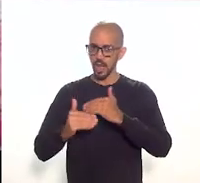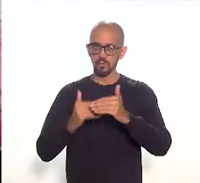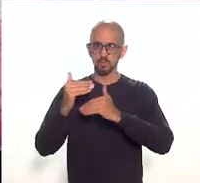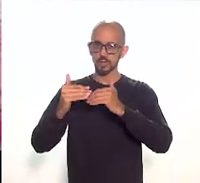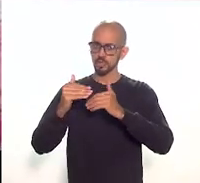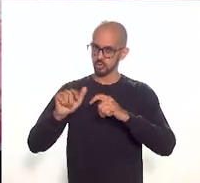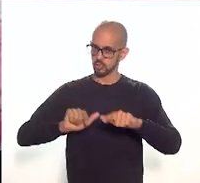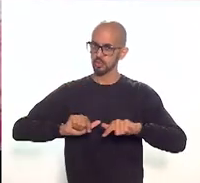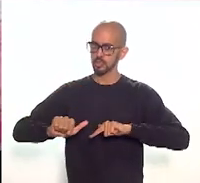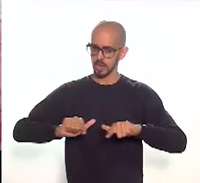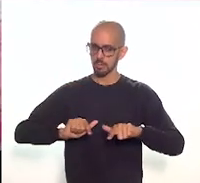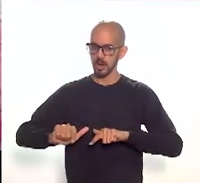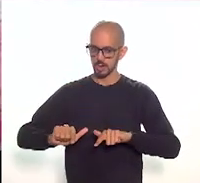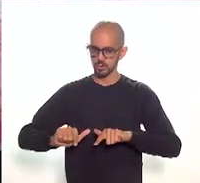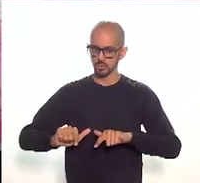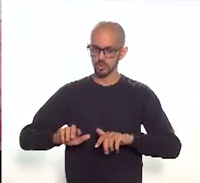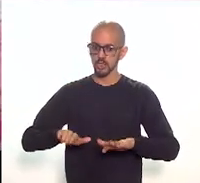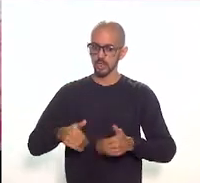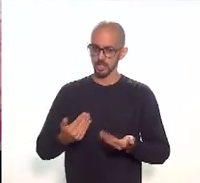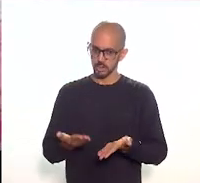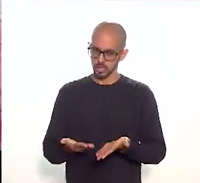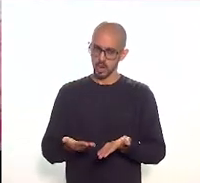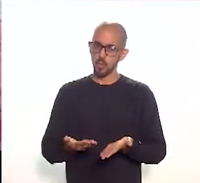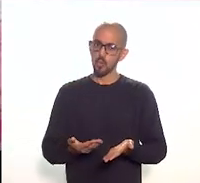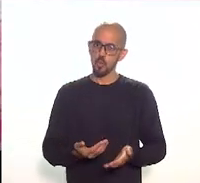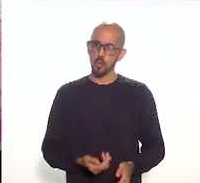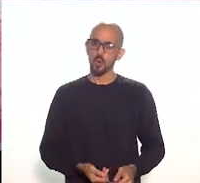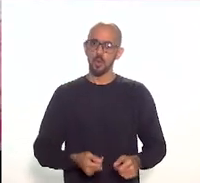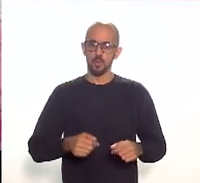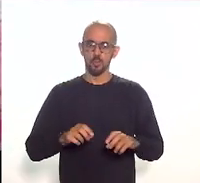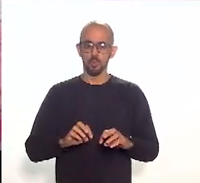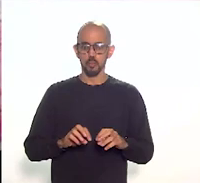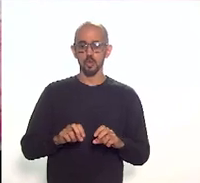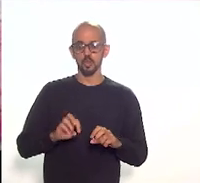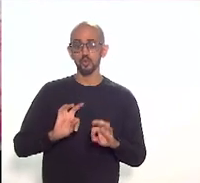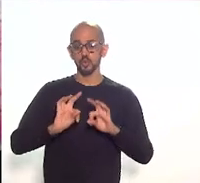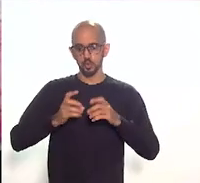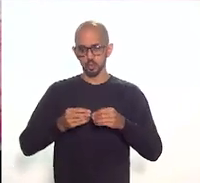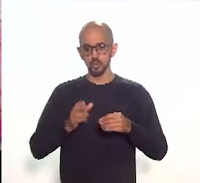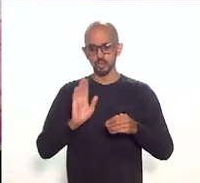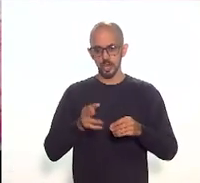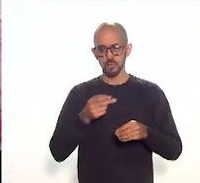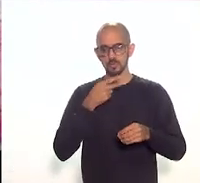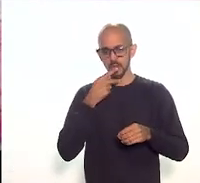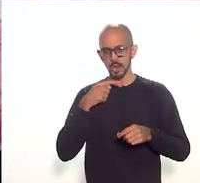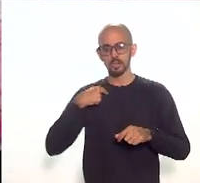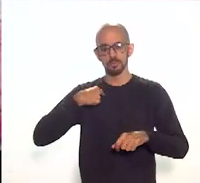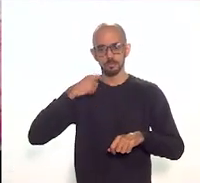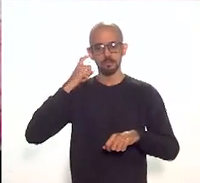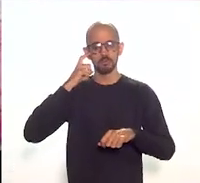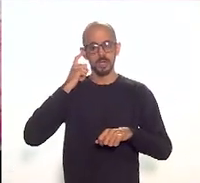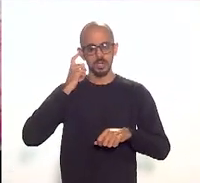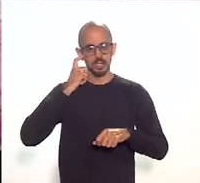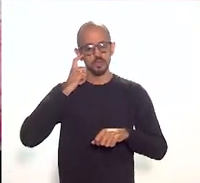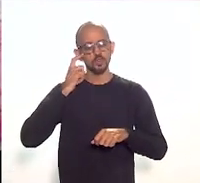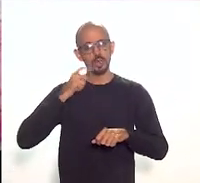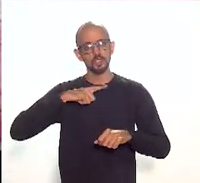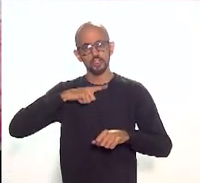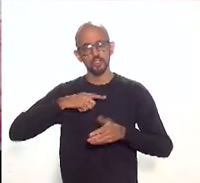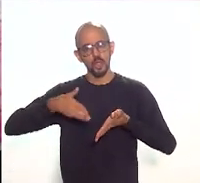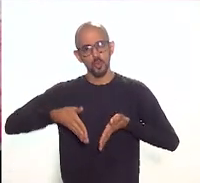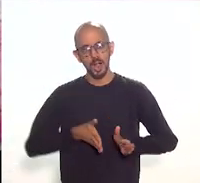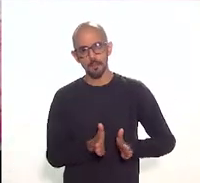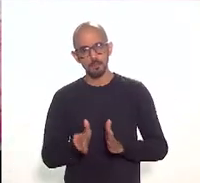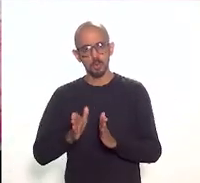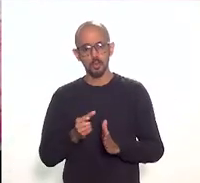trabalho. Assim, nesses termos, penso que colocamos o nosso projeto do Museu de Arquitetura Urbana do Capete num bom caminho e,